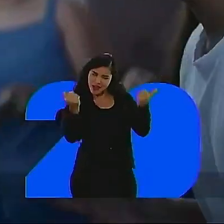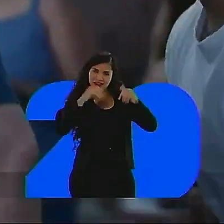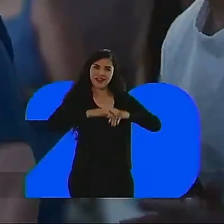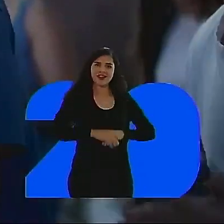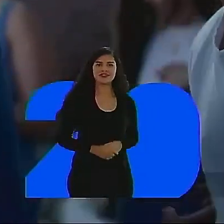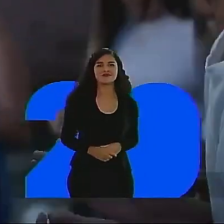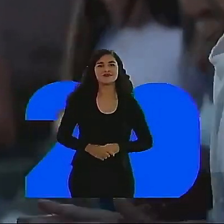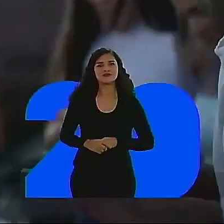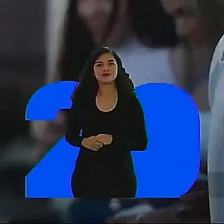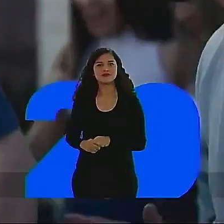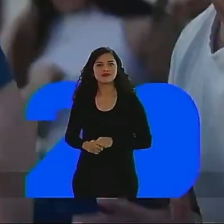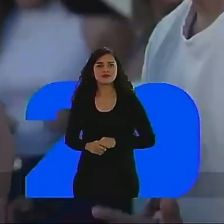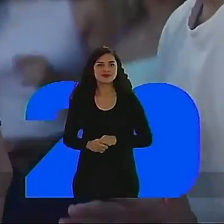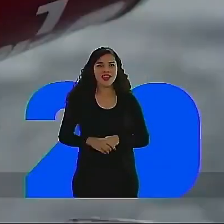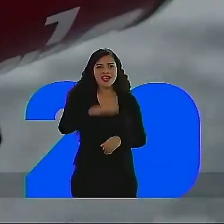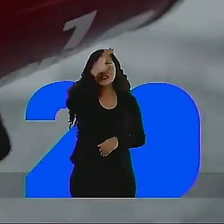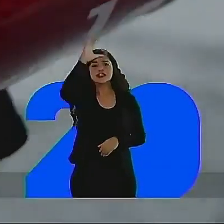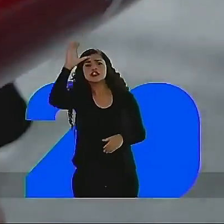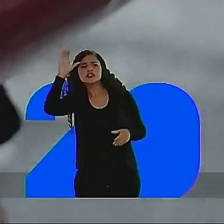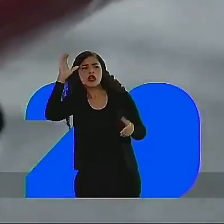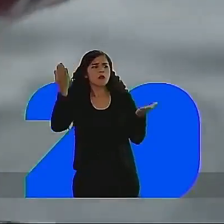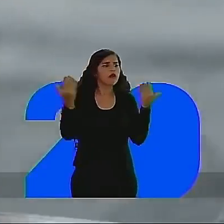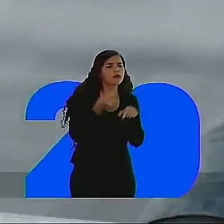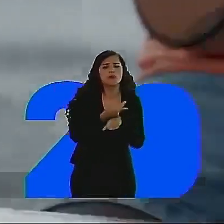Cadê o Cícero?